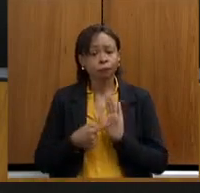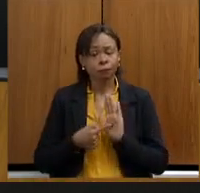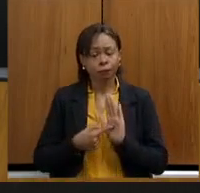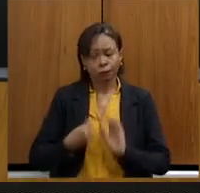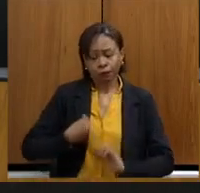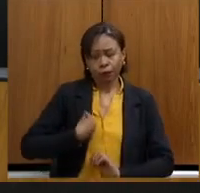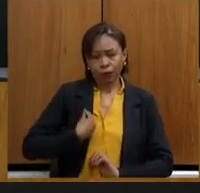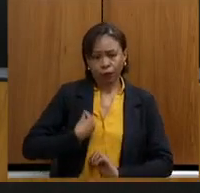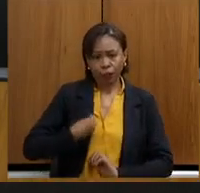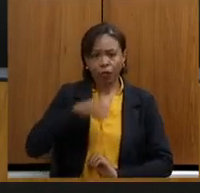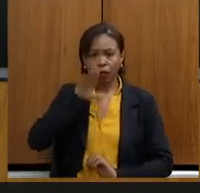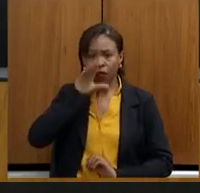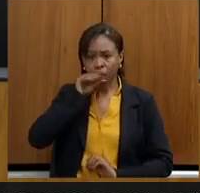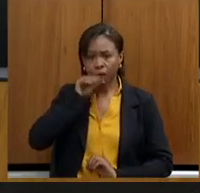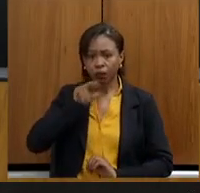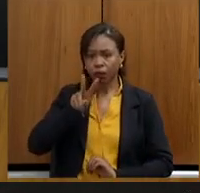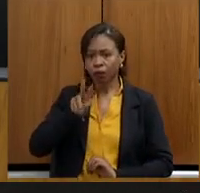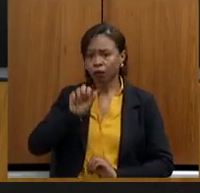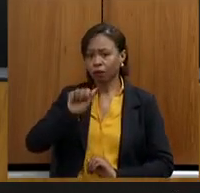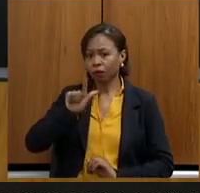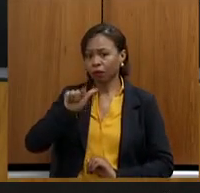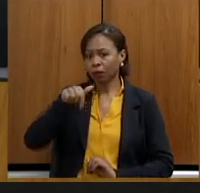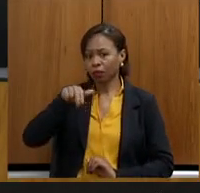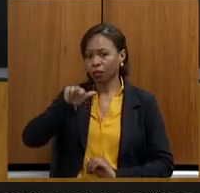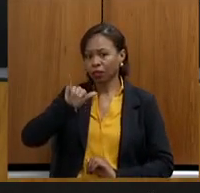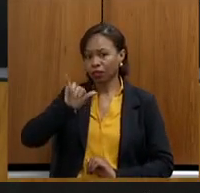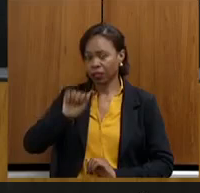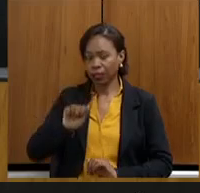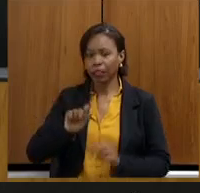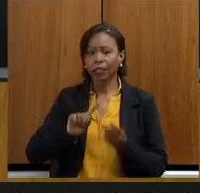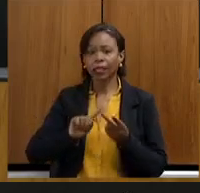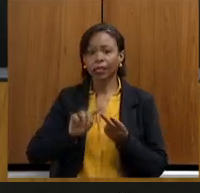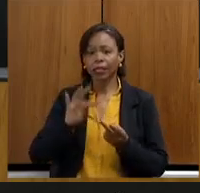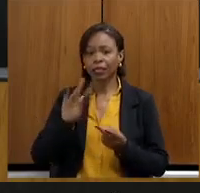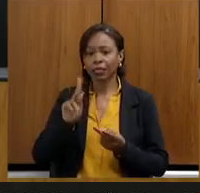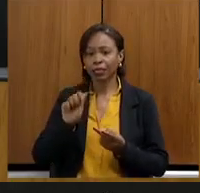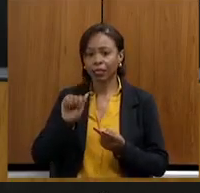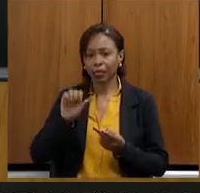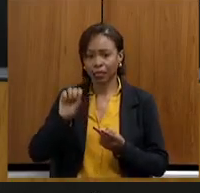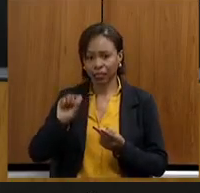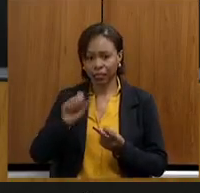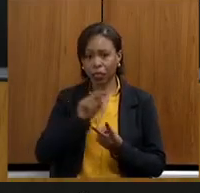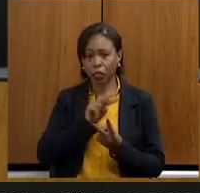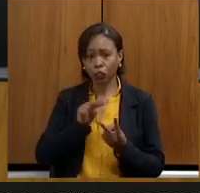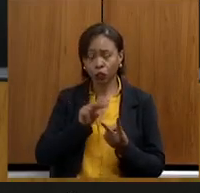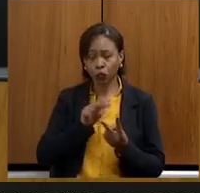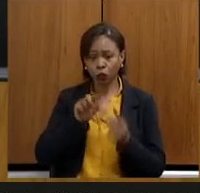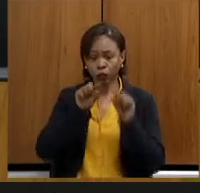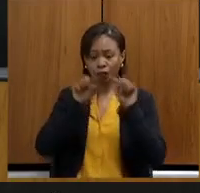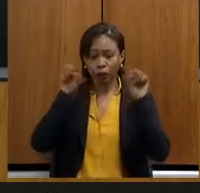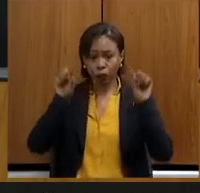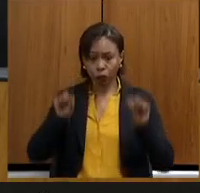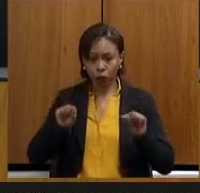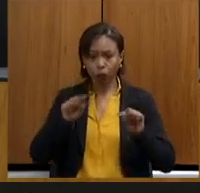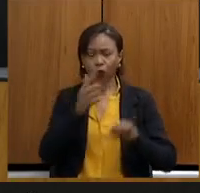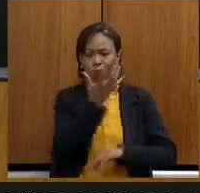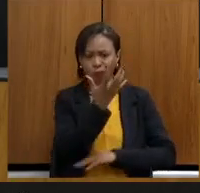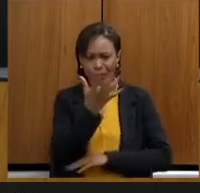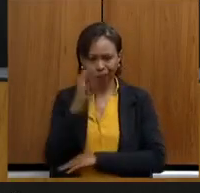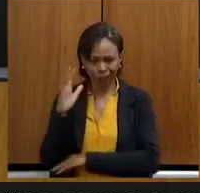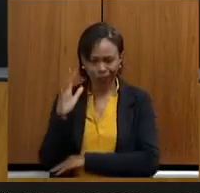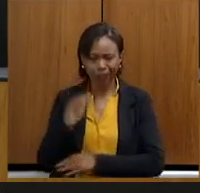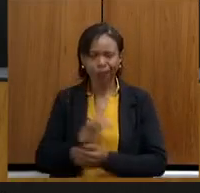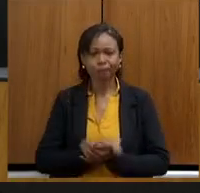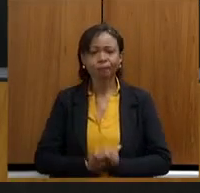servidoras Valquíria e servidoras Thaís, também servidoras do meio ambiente, parabenizar pelo trabalho. E passar a palavra agora ao